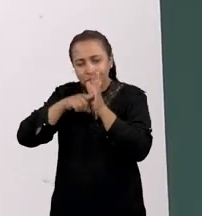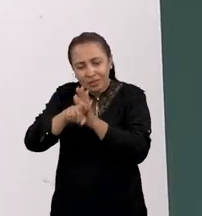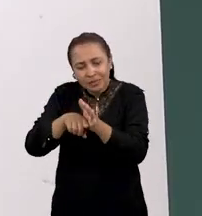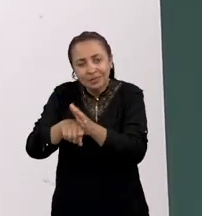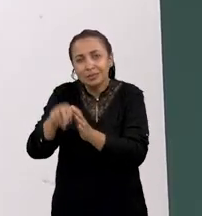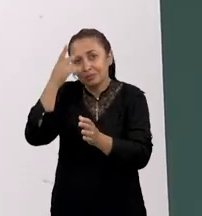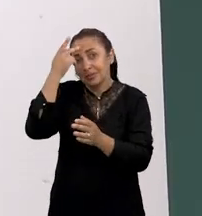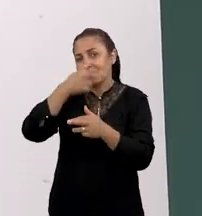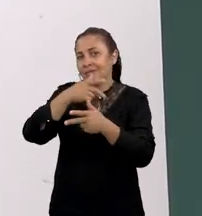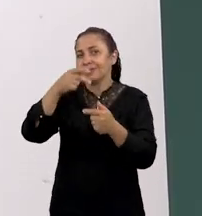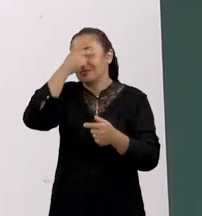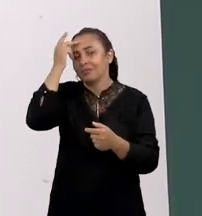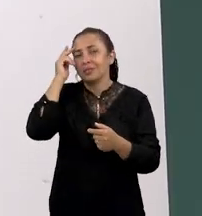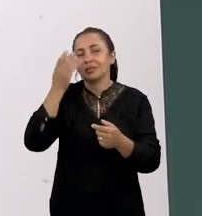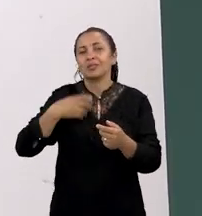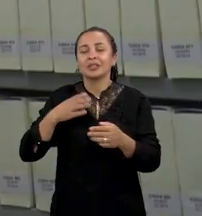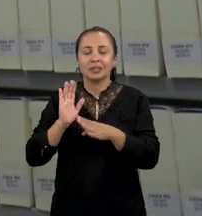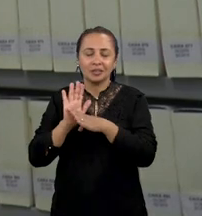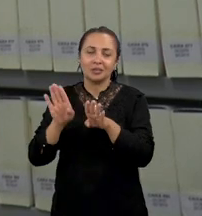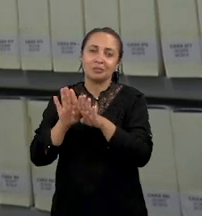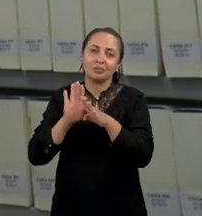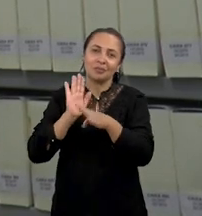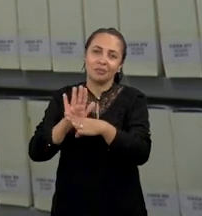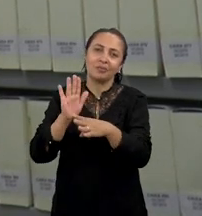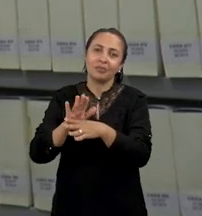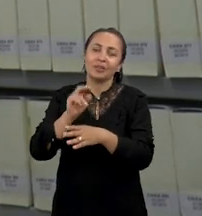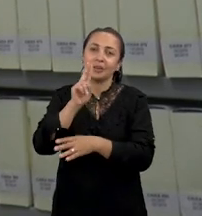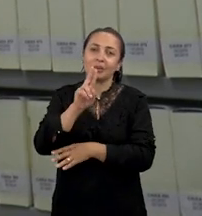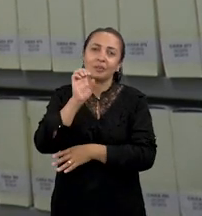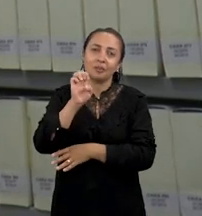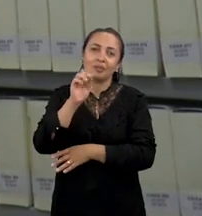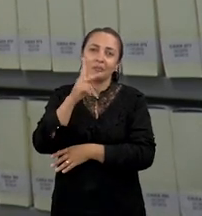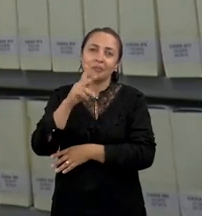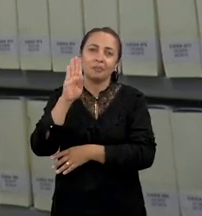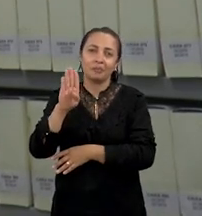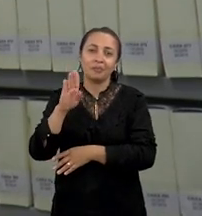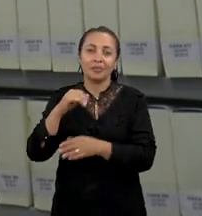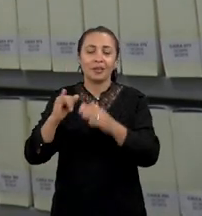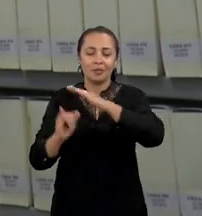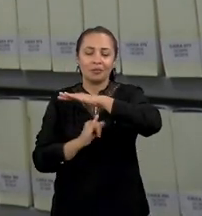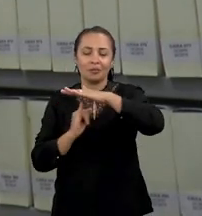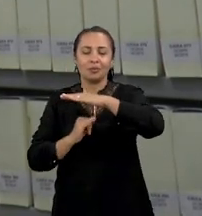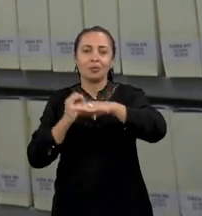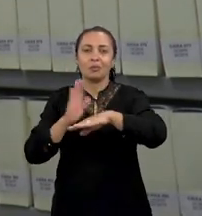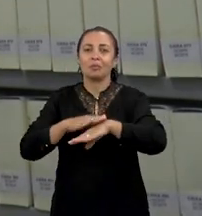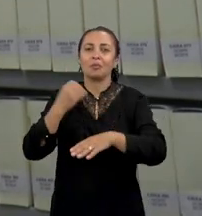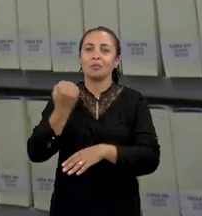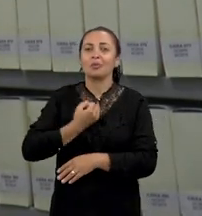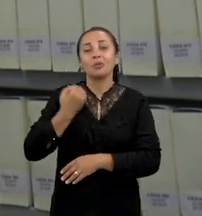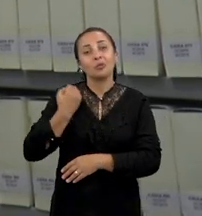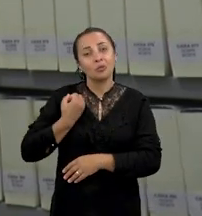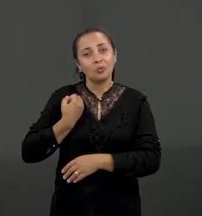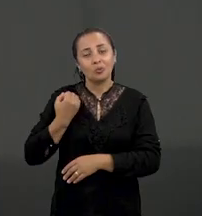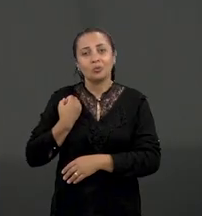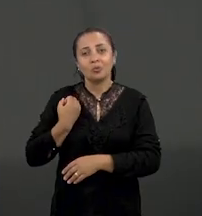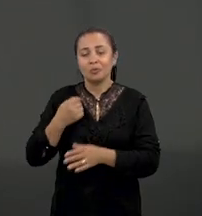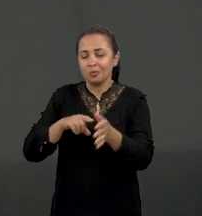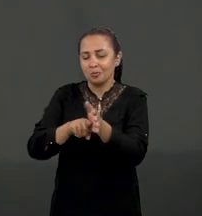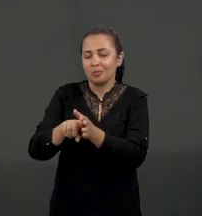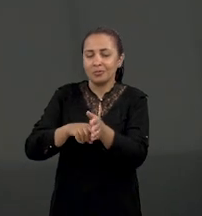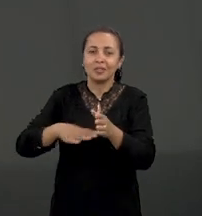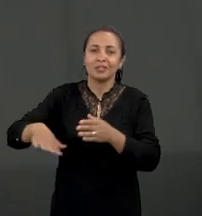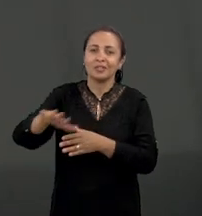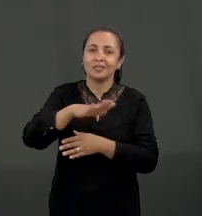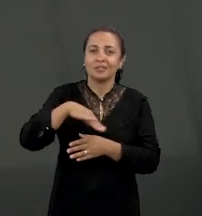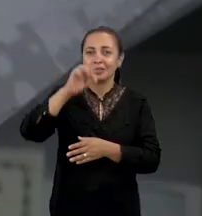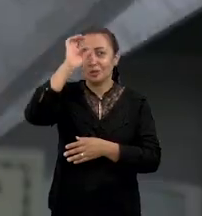pesquisa para vários estudiosos e também contribui para o fato da UEPB ser uma das instituições com o maior número de